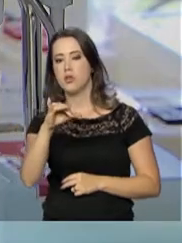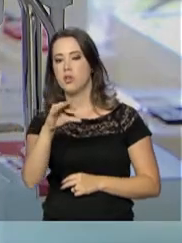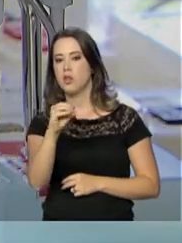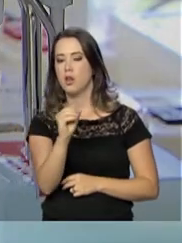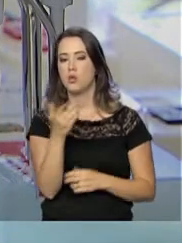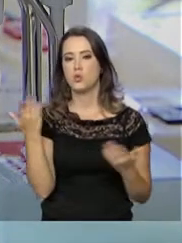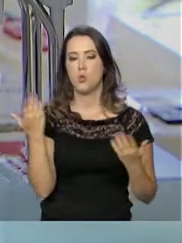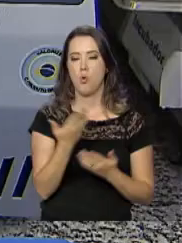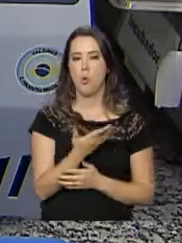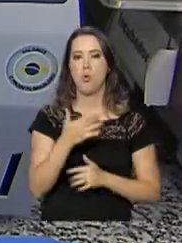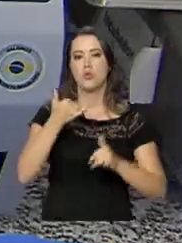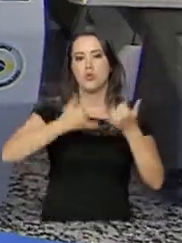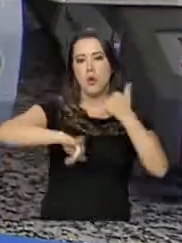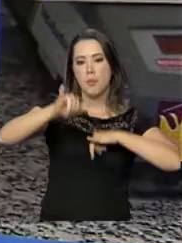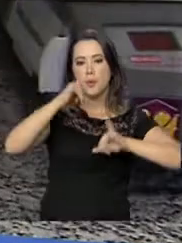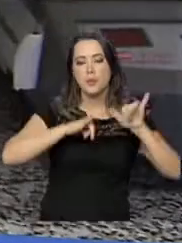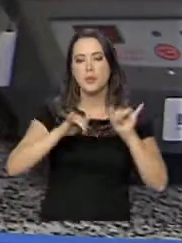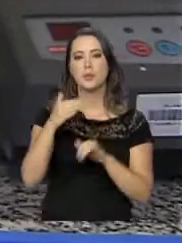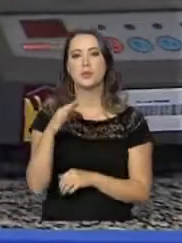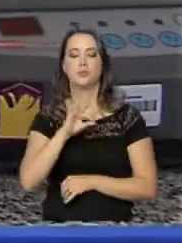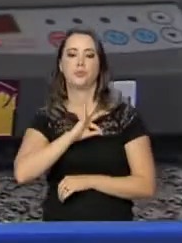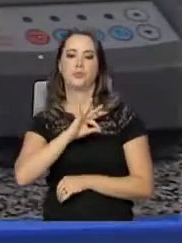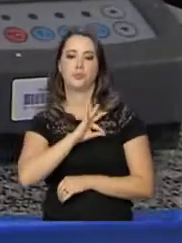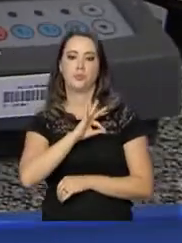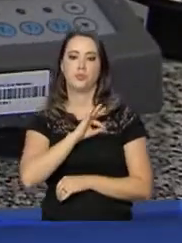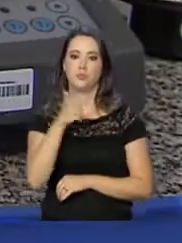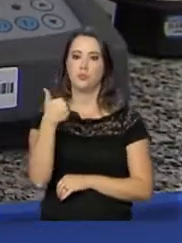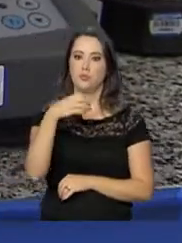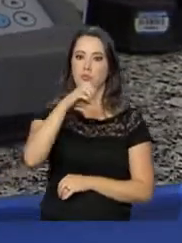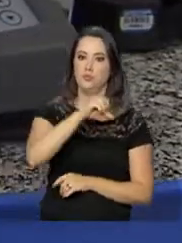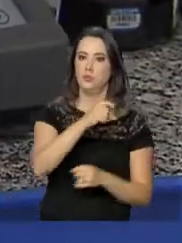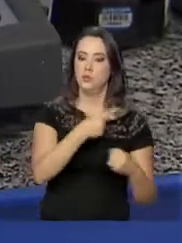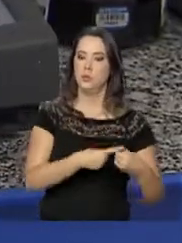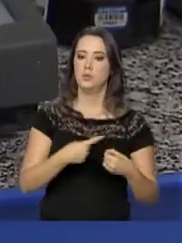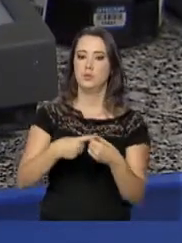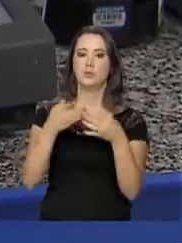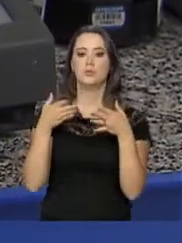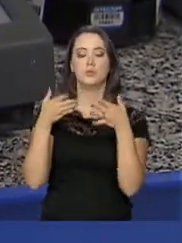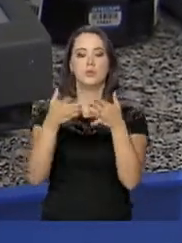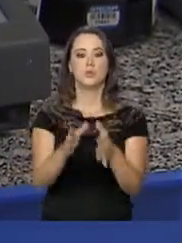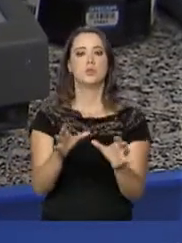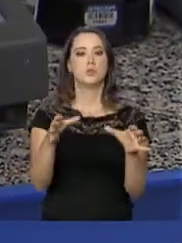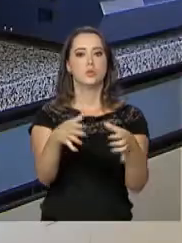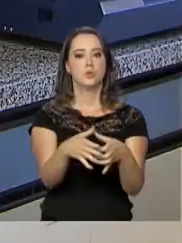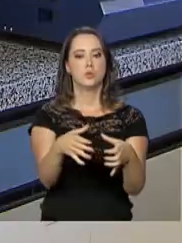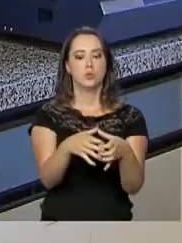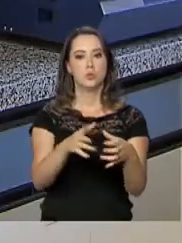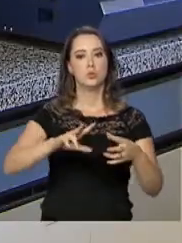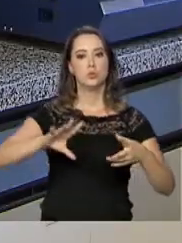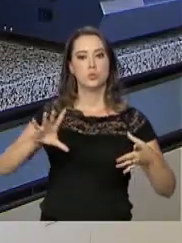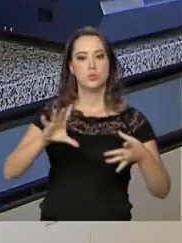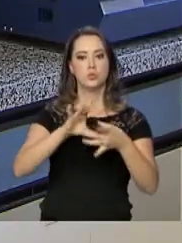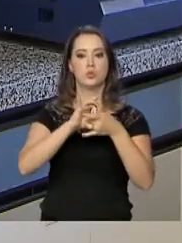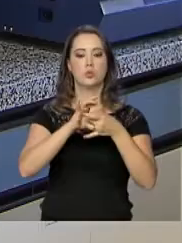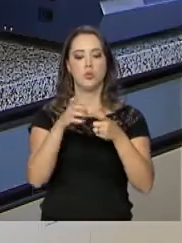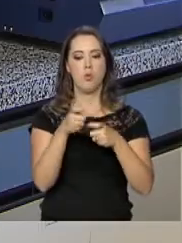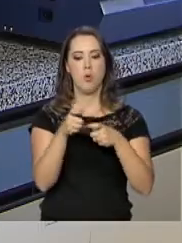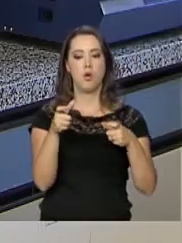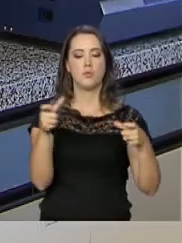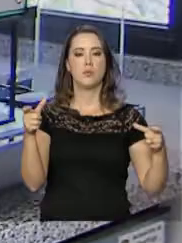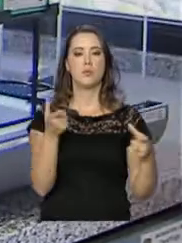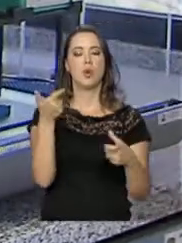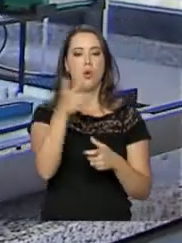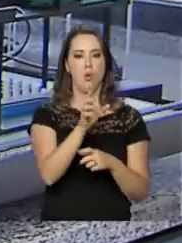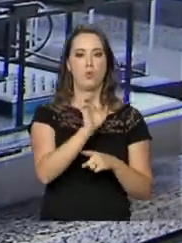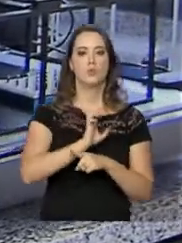laboratórios da Polícia Federal e de mais 19 unidades da federação fazem parte dessa rede integrada. Com essa ampliação, outros